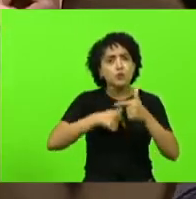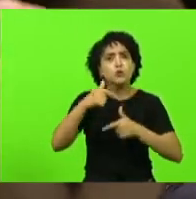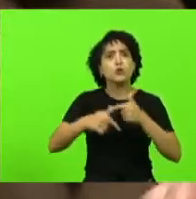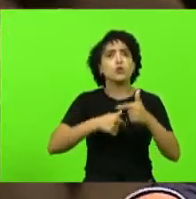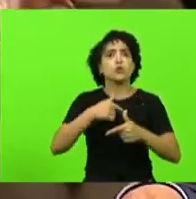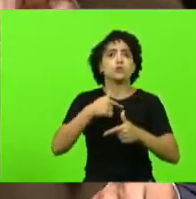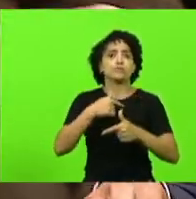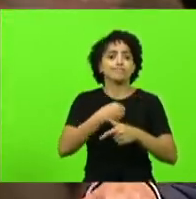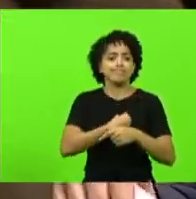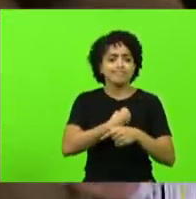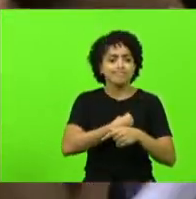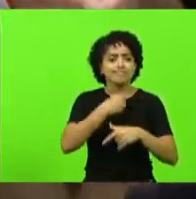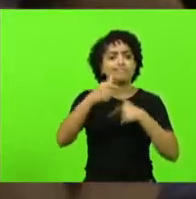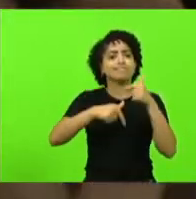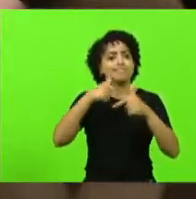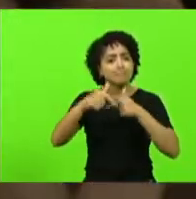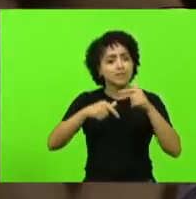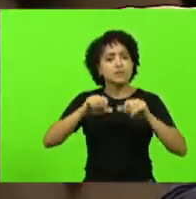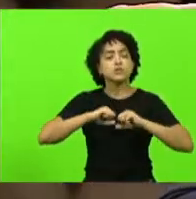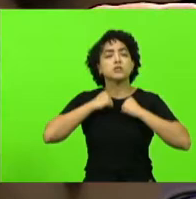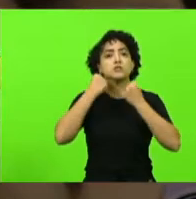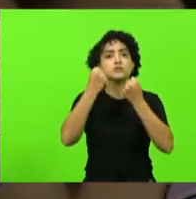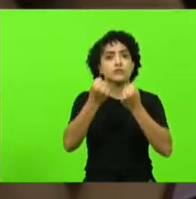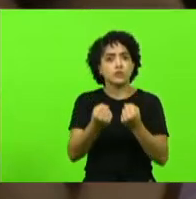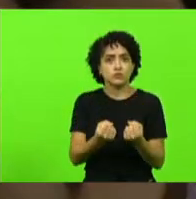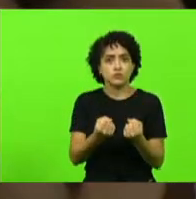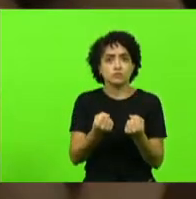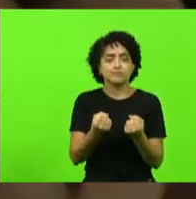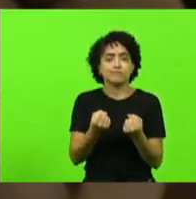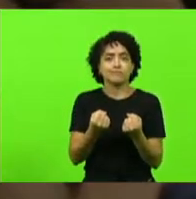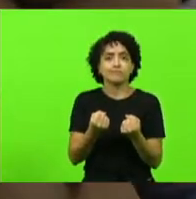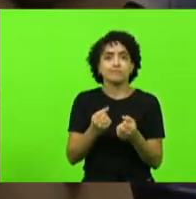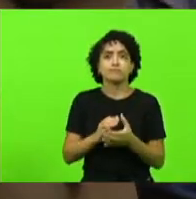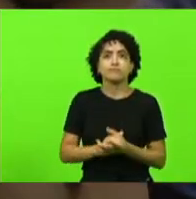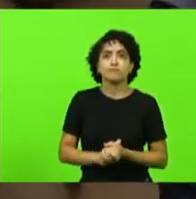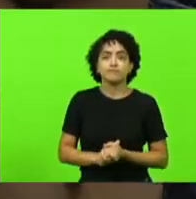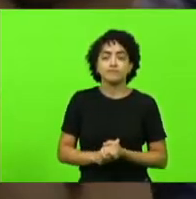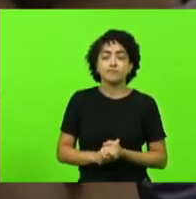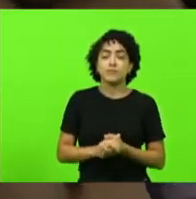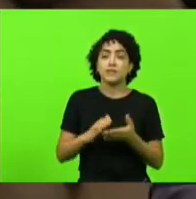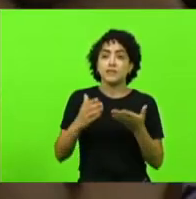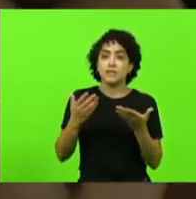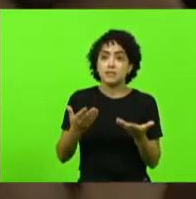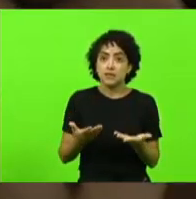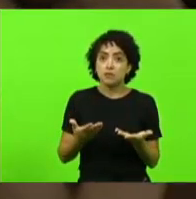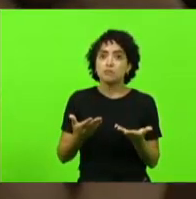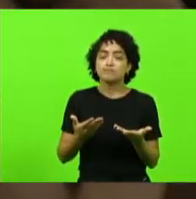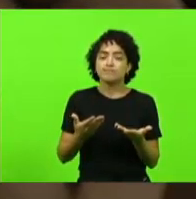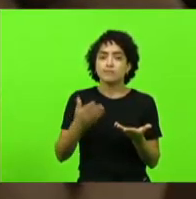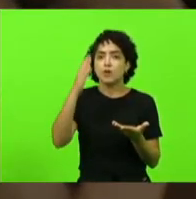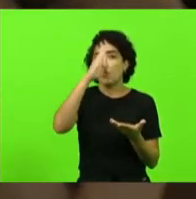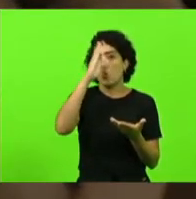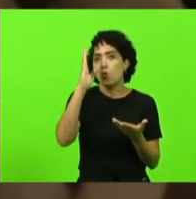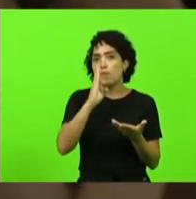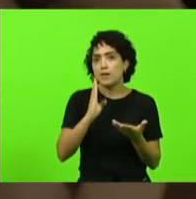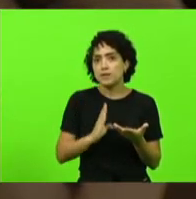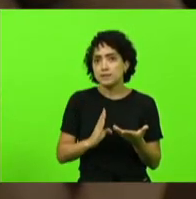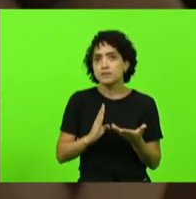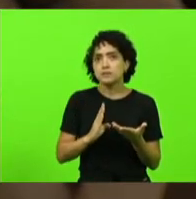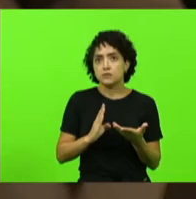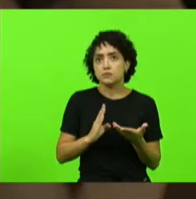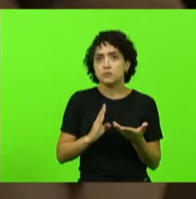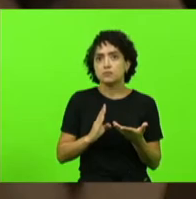daquilo que ele se esforçou por haver portanto o Brasil precisa como dizia Roberto